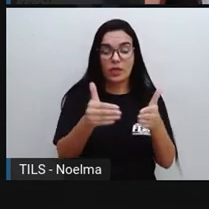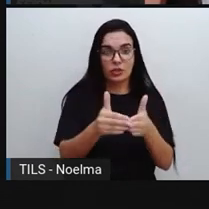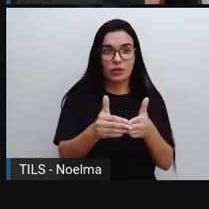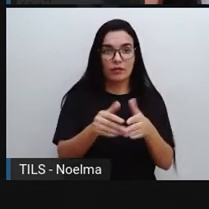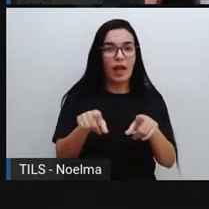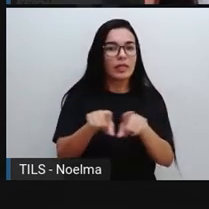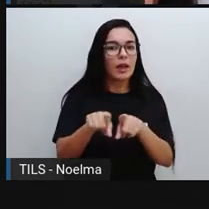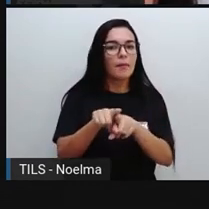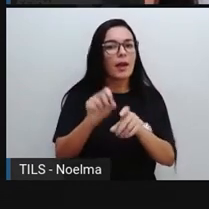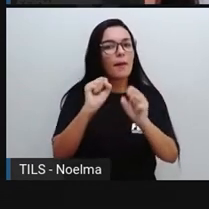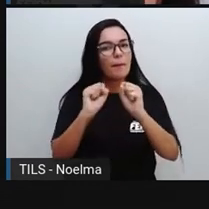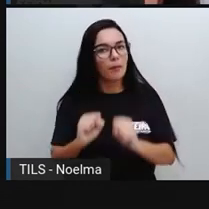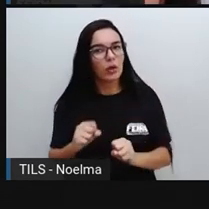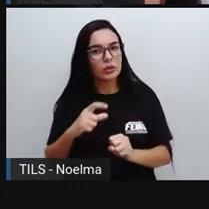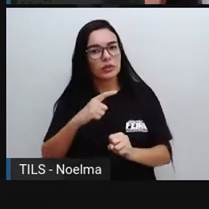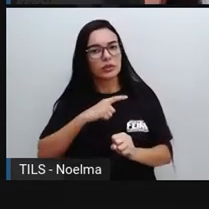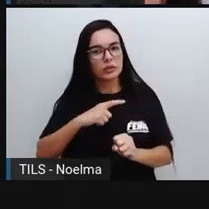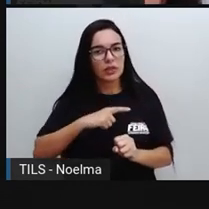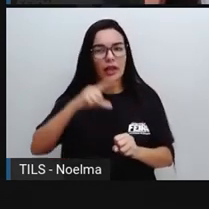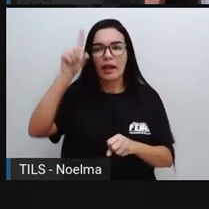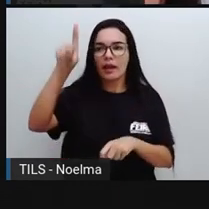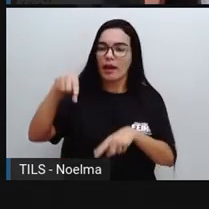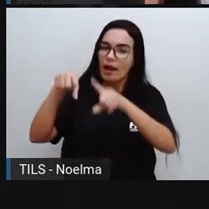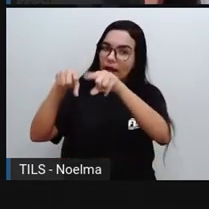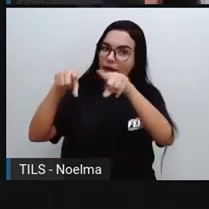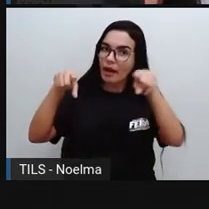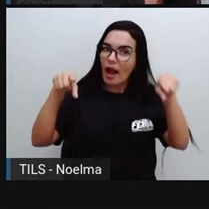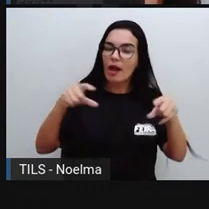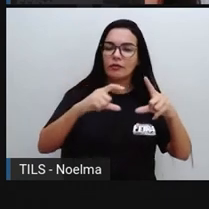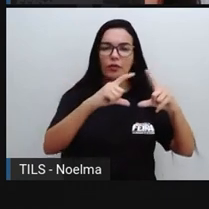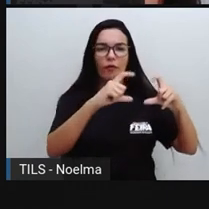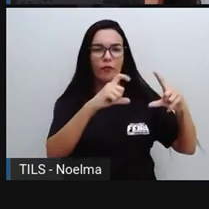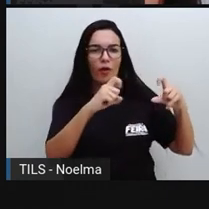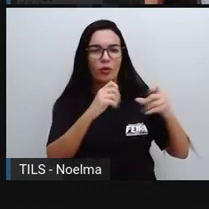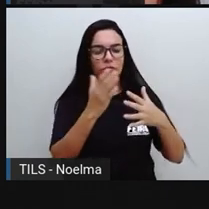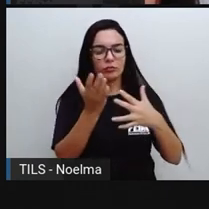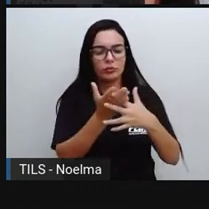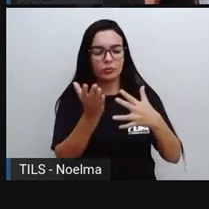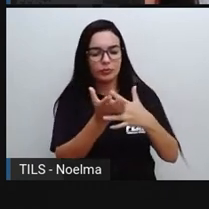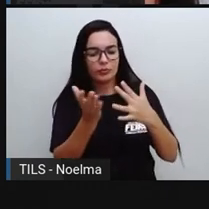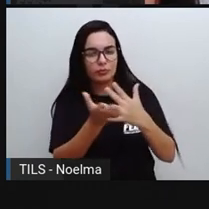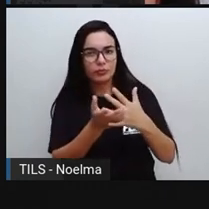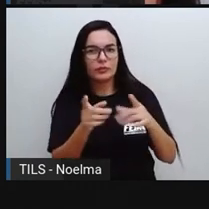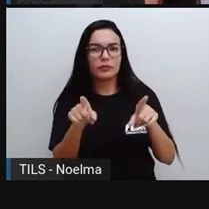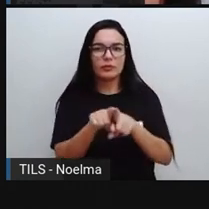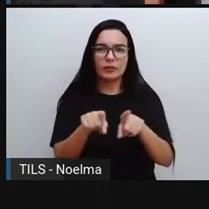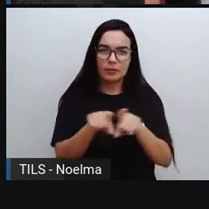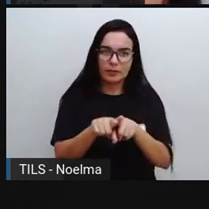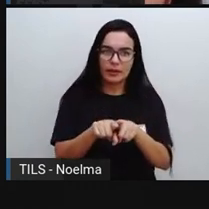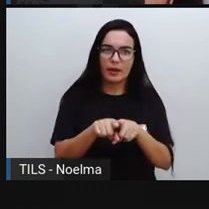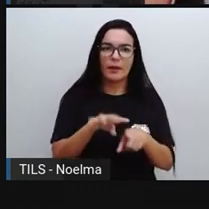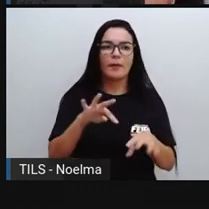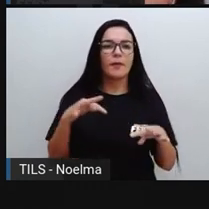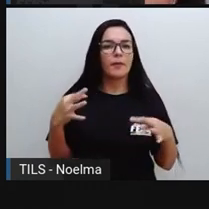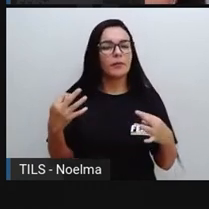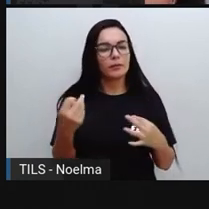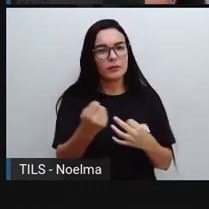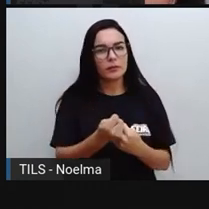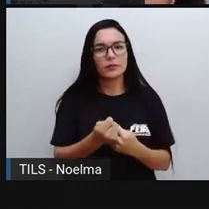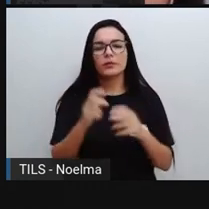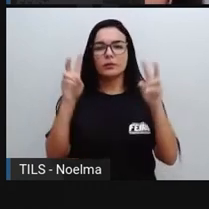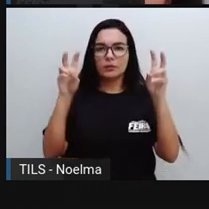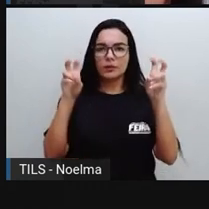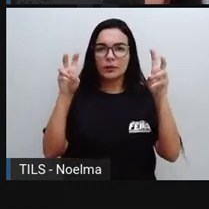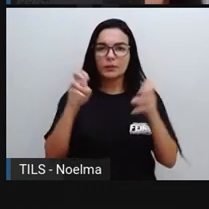nas enciclopédias de diferentes dicionários pode haver ilustrações, subdivisões relacionadas ao